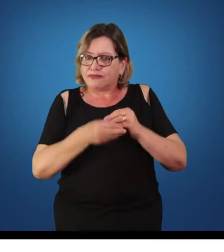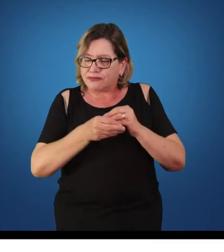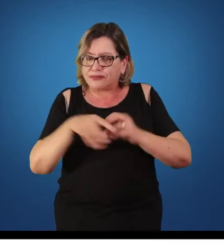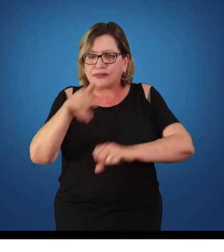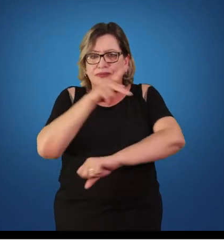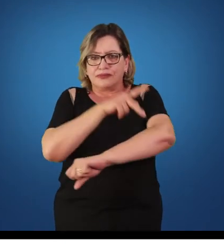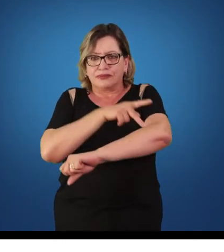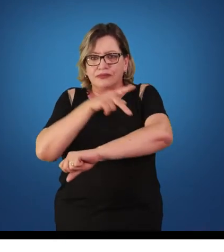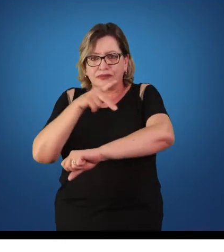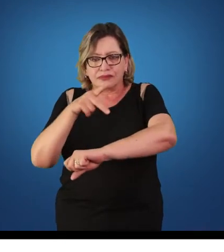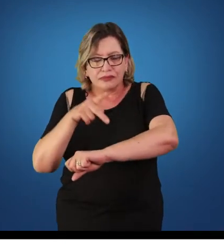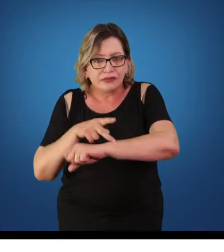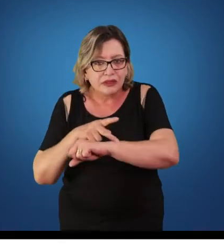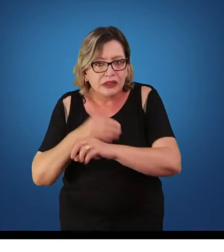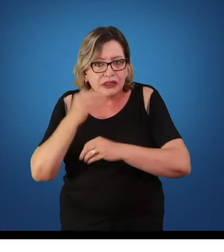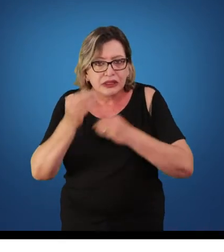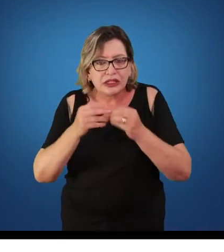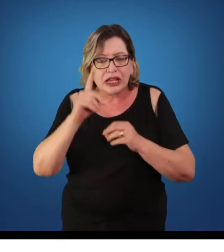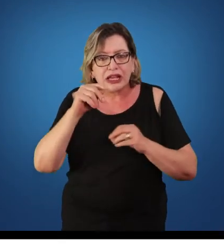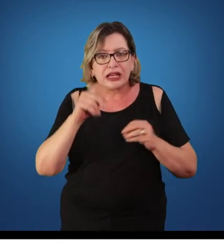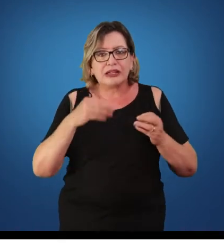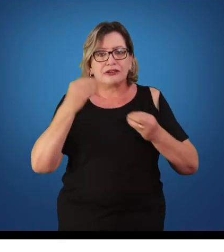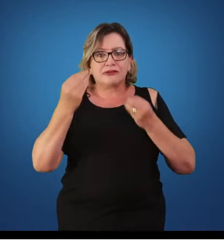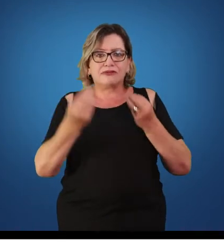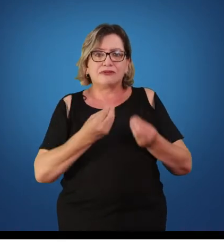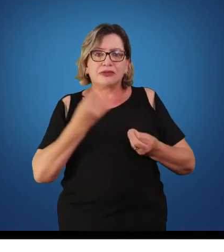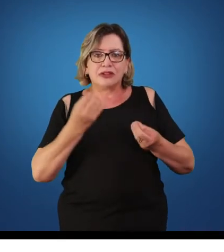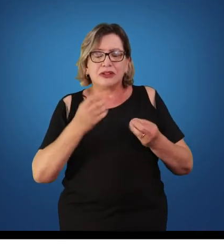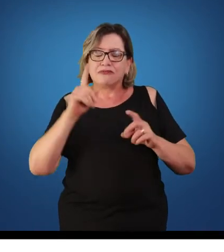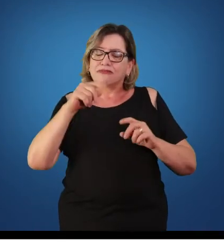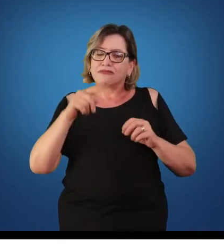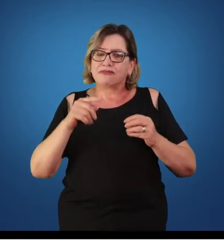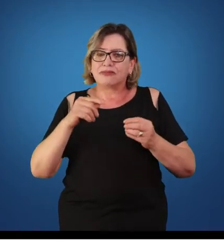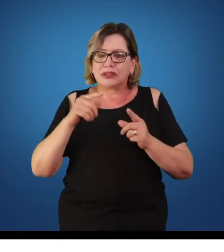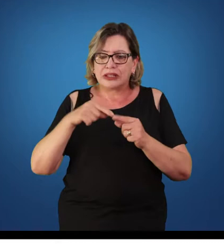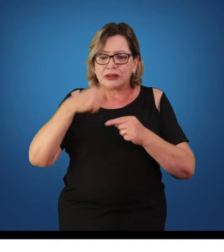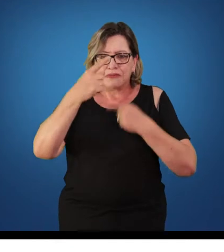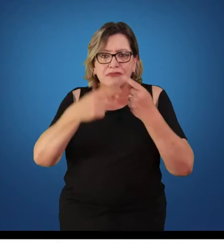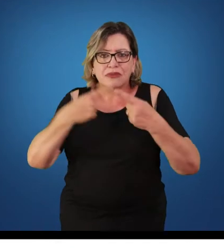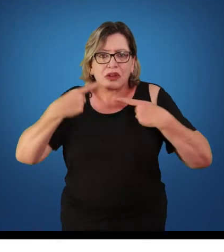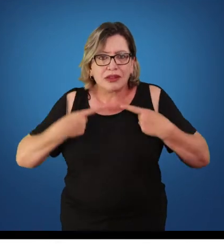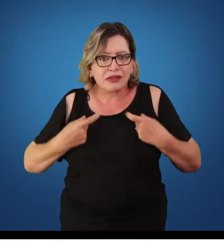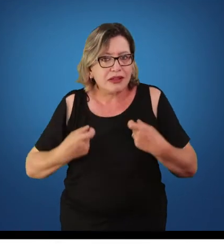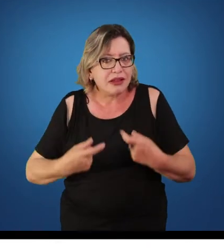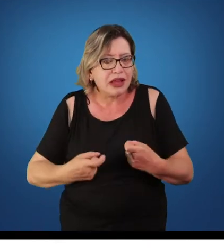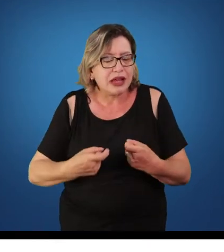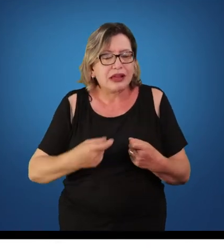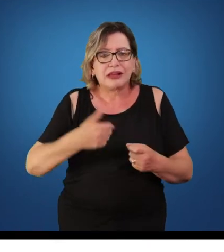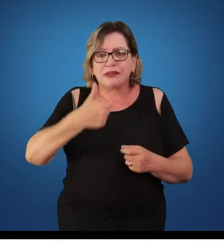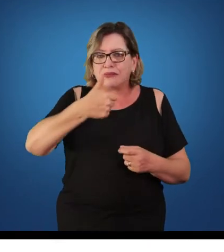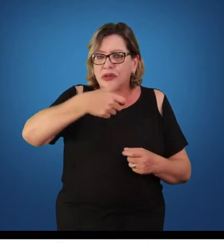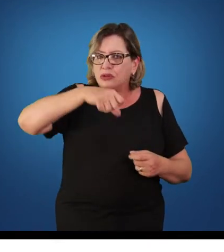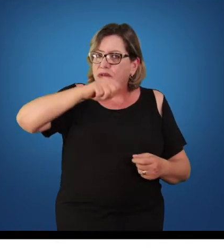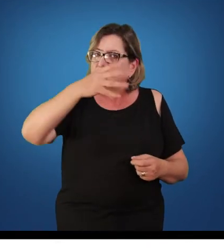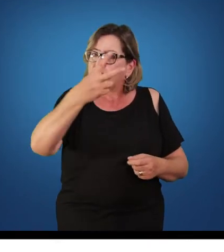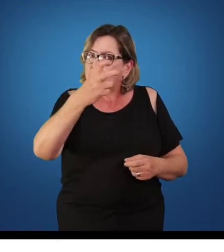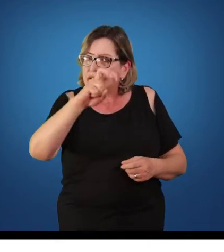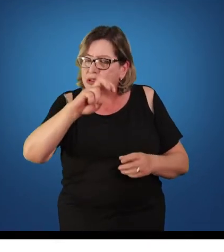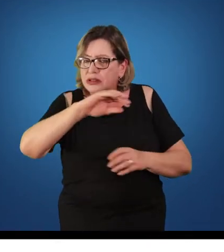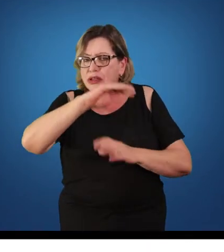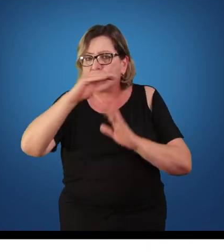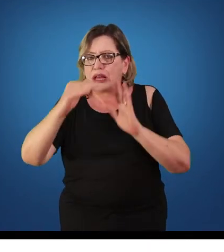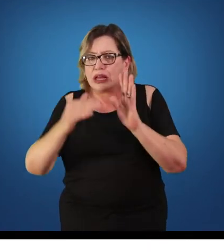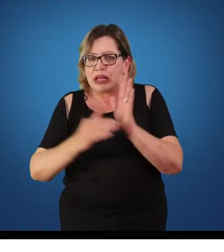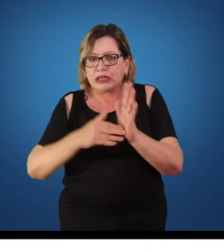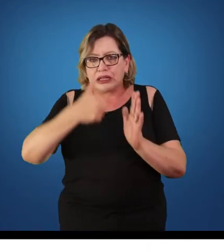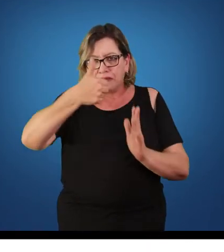pedagogicista fica marcado. Pelo período pós-guerra, entre 1945 e